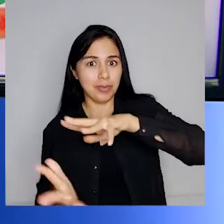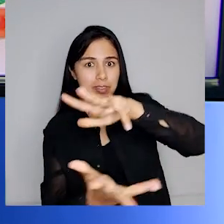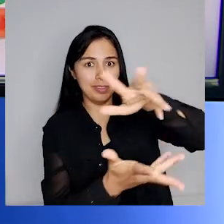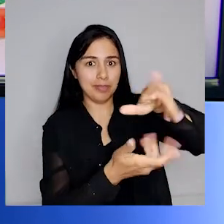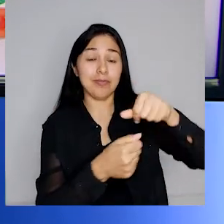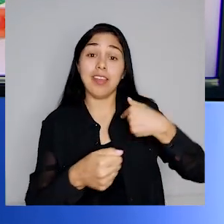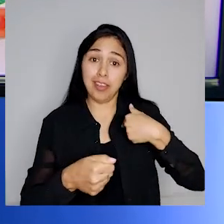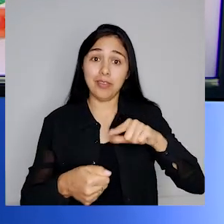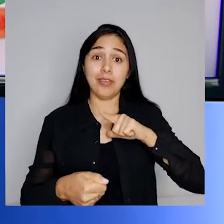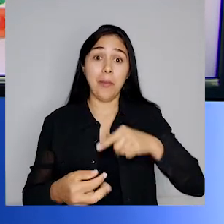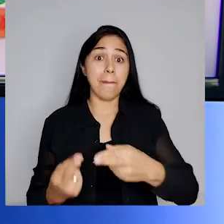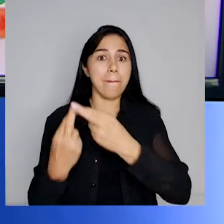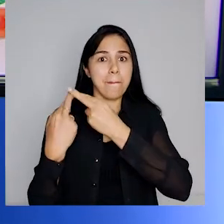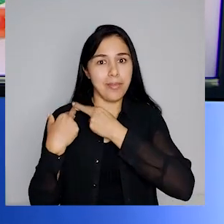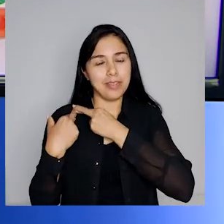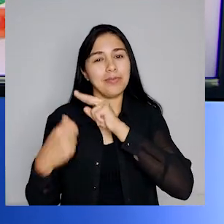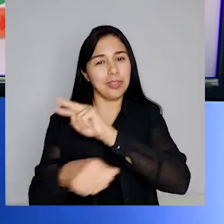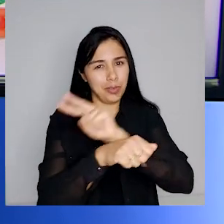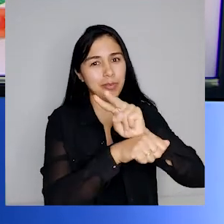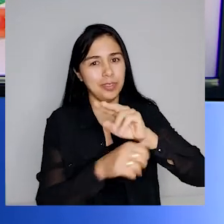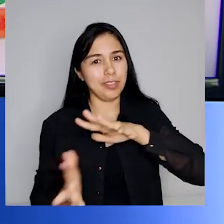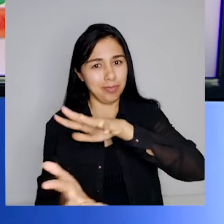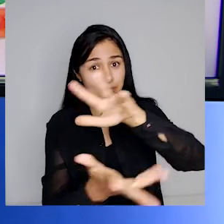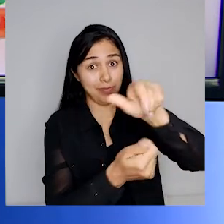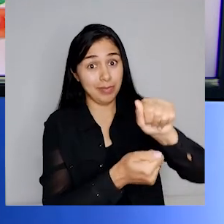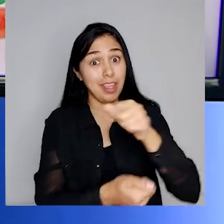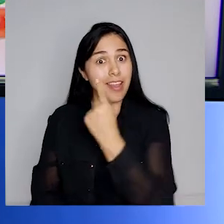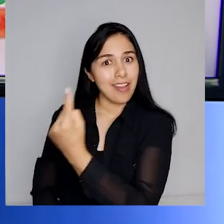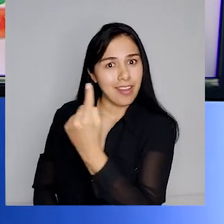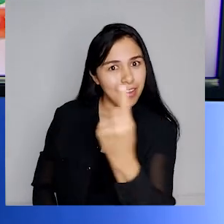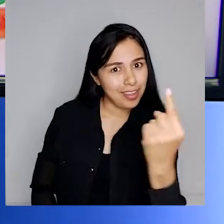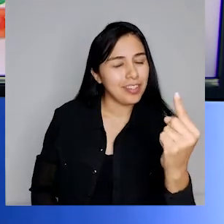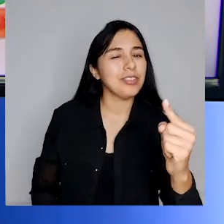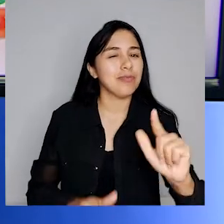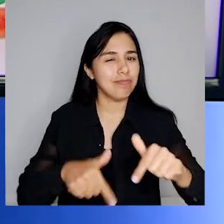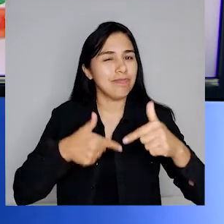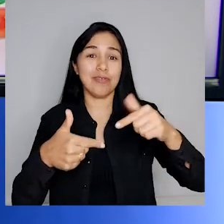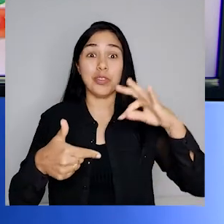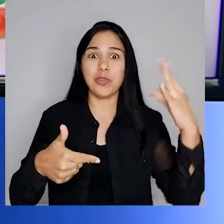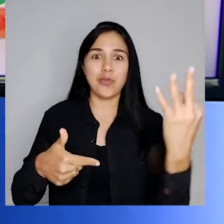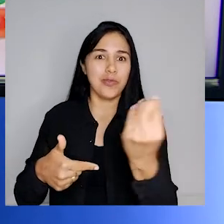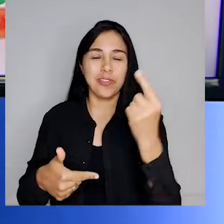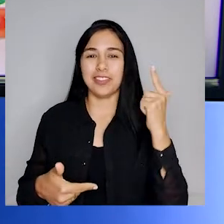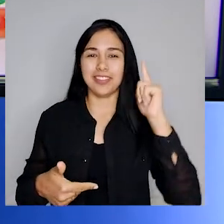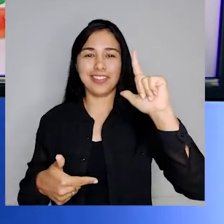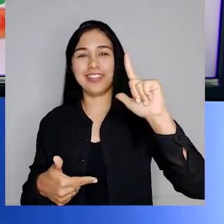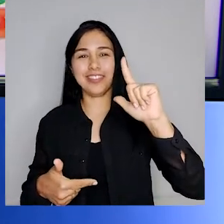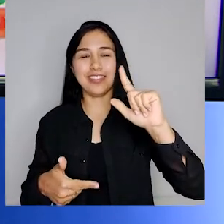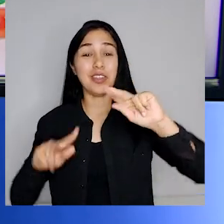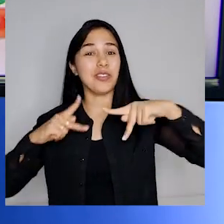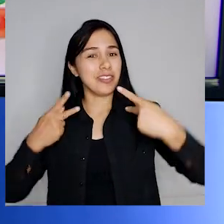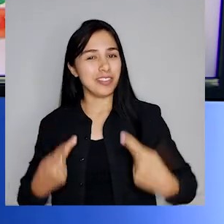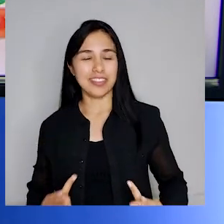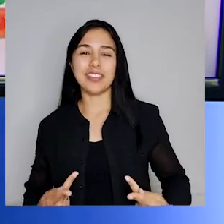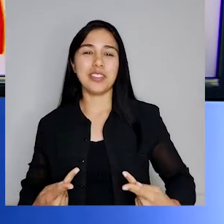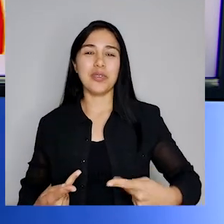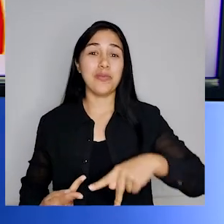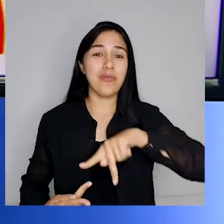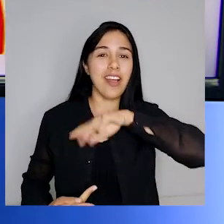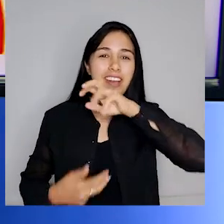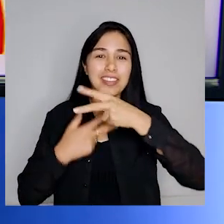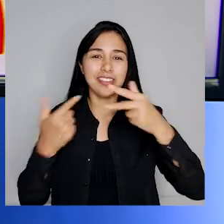também. Cada um faz sua parte e todos ganham. A espécie humana, outras espécies e o meio ambiente.